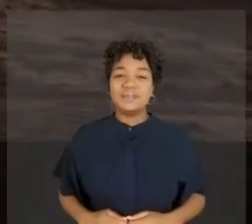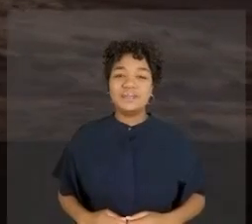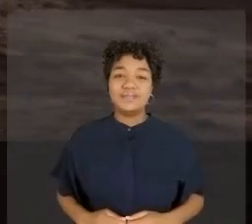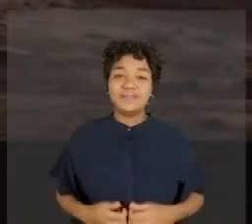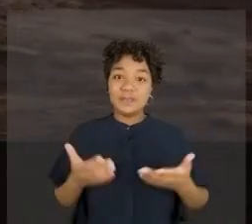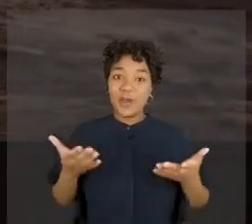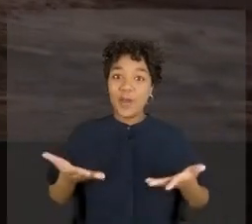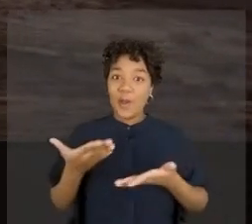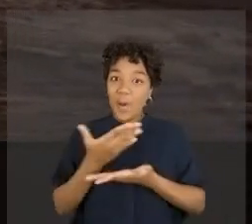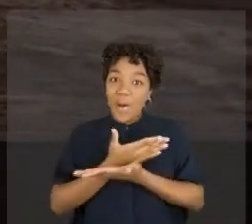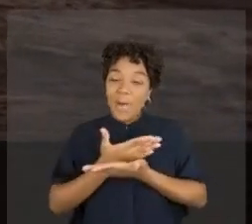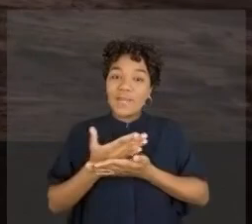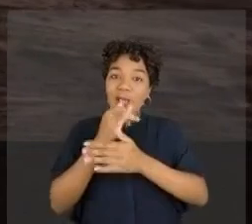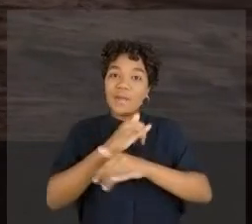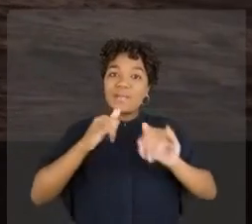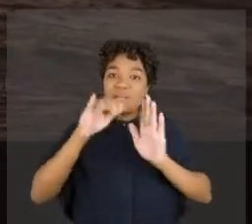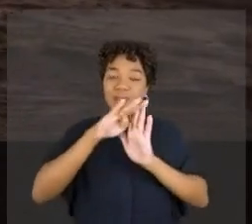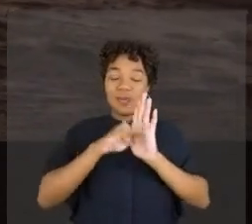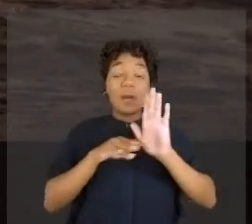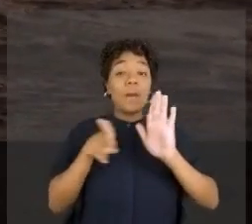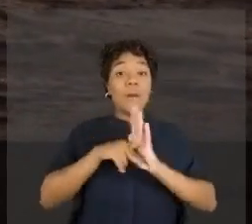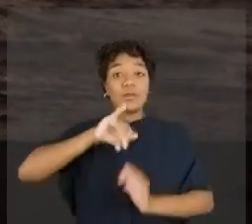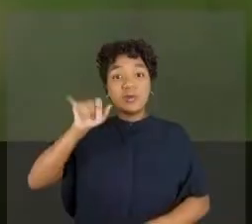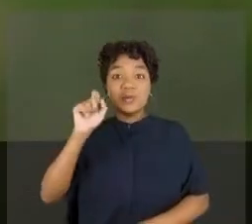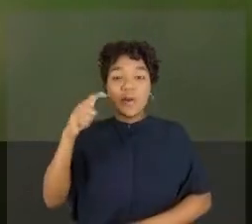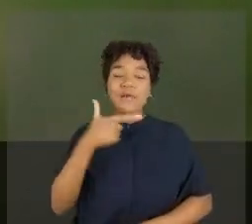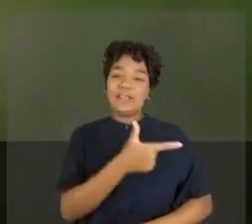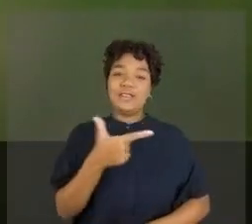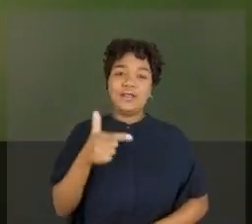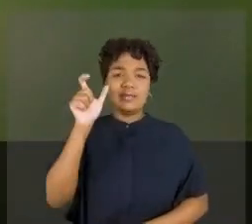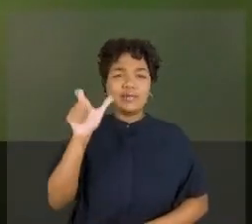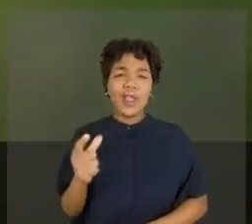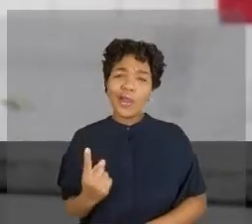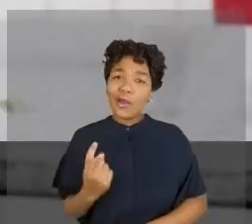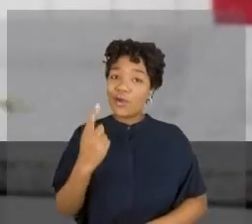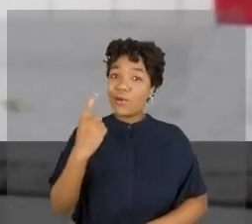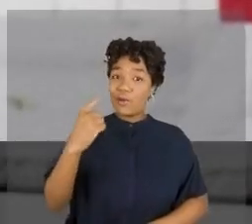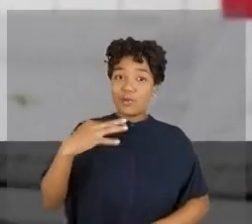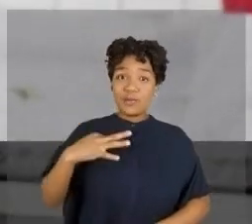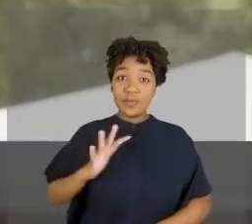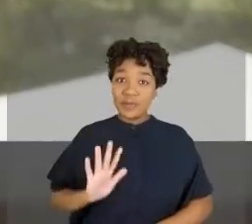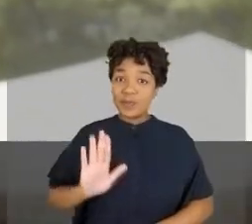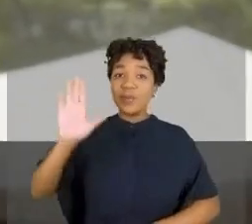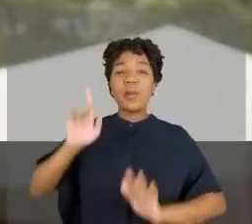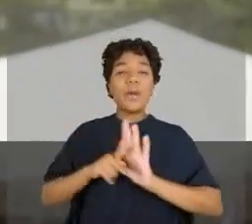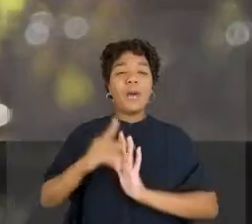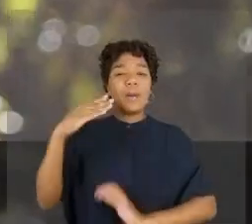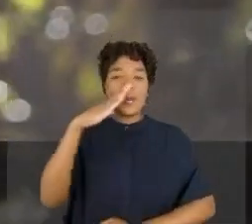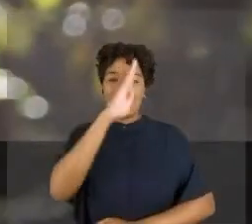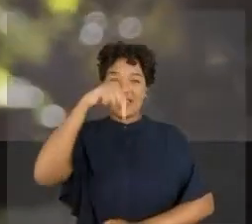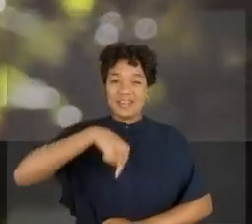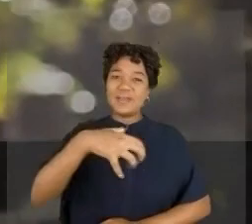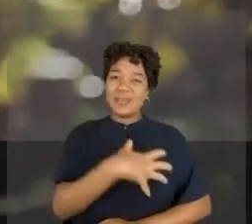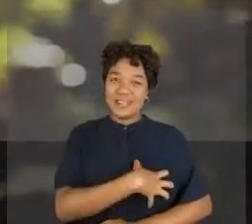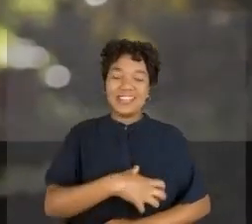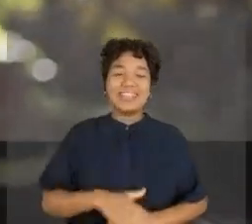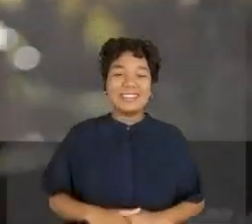Começa agora o programa de João Roma 22 O único candidato de Bolsonaro na Bahia